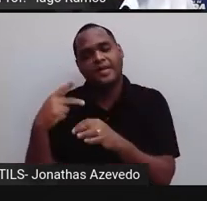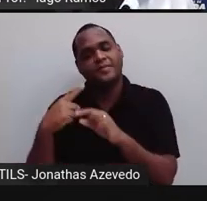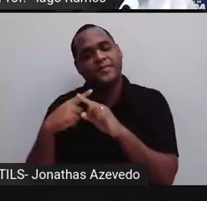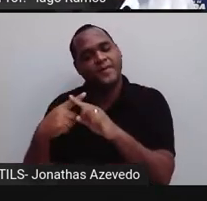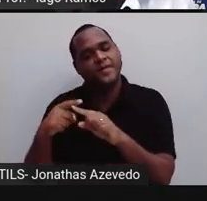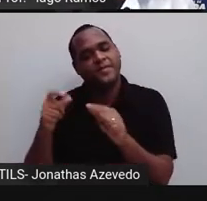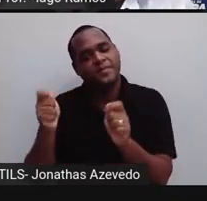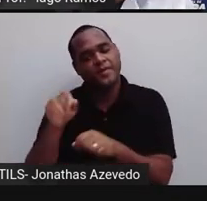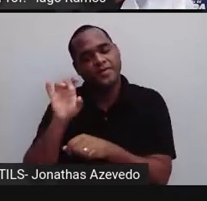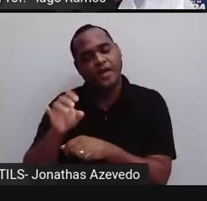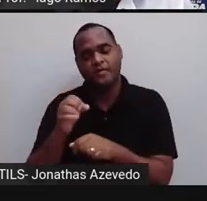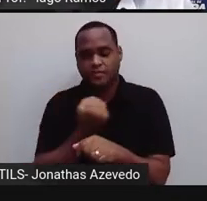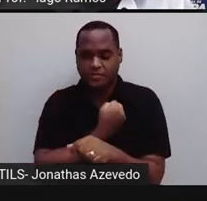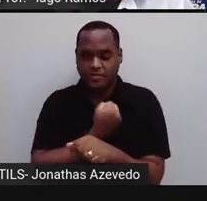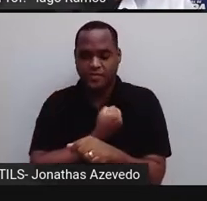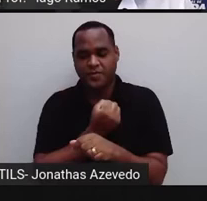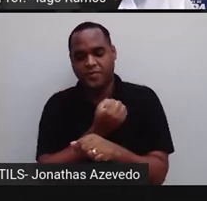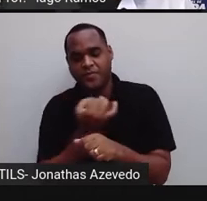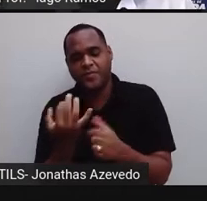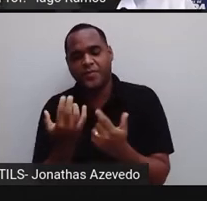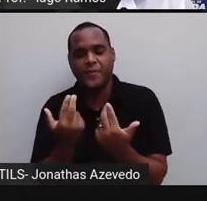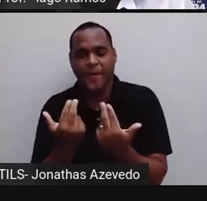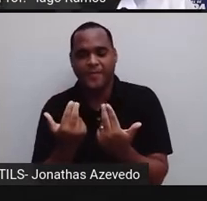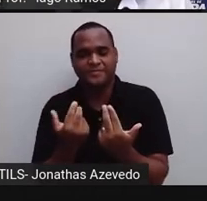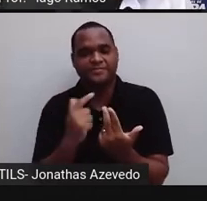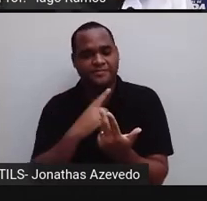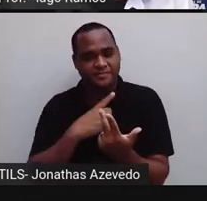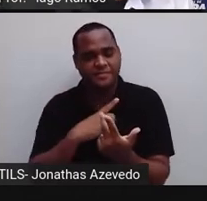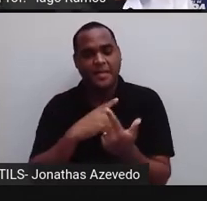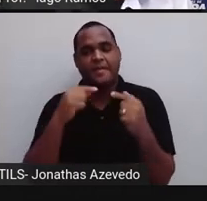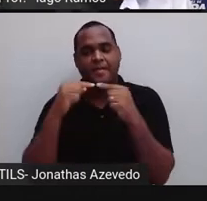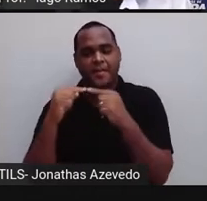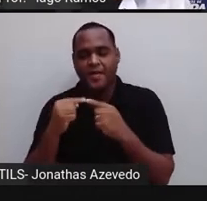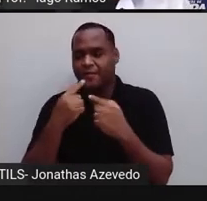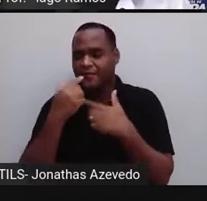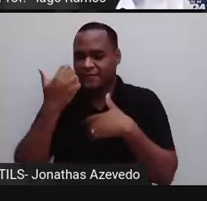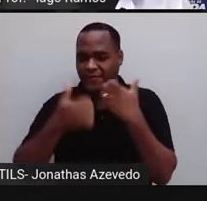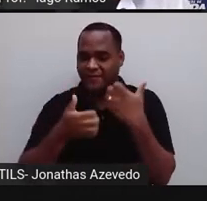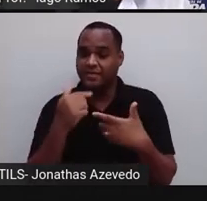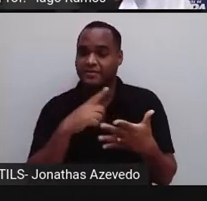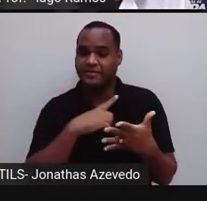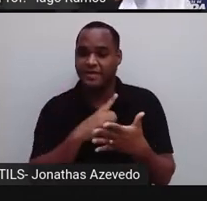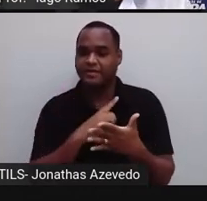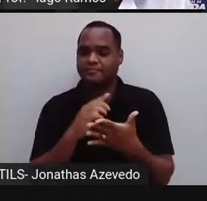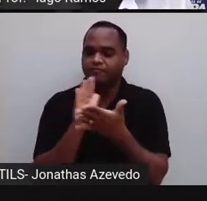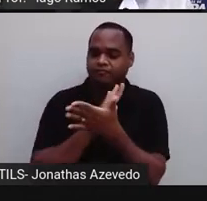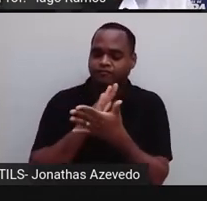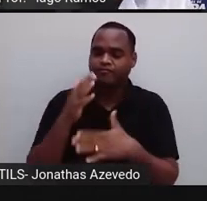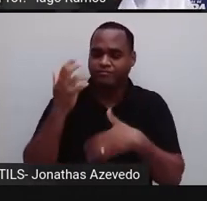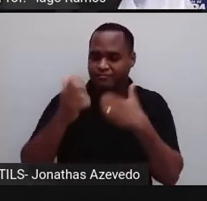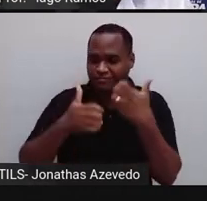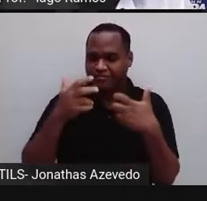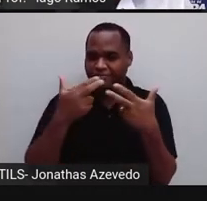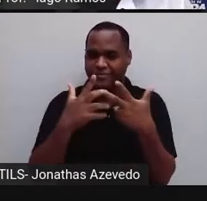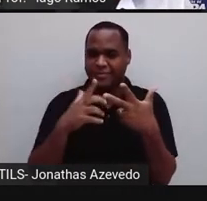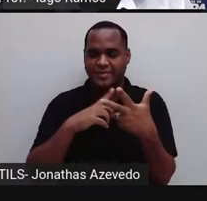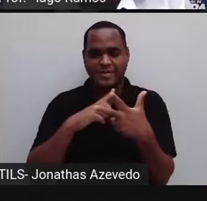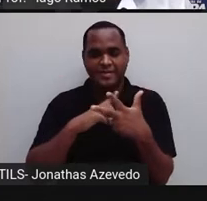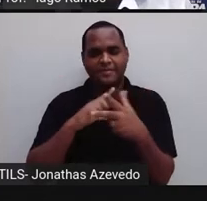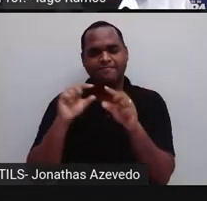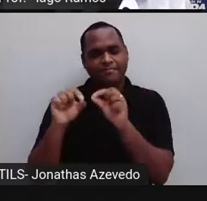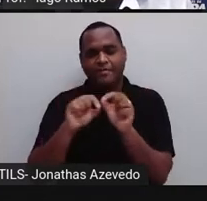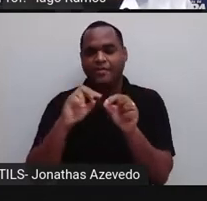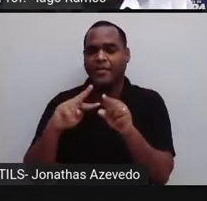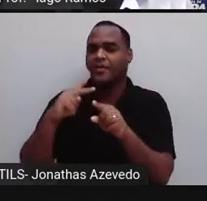tenha números iguais. Tá bom? A gente já vem falando isso aí ao longo de umas aulas. Sobre a potenciação,